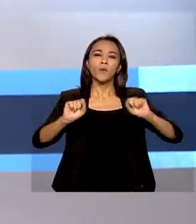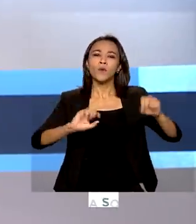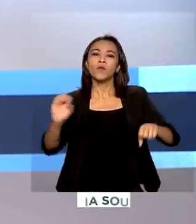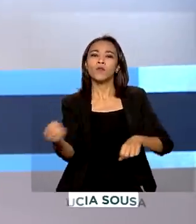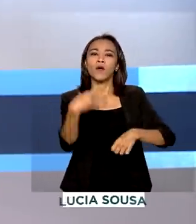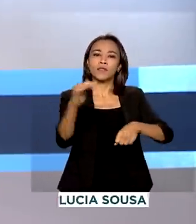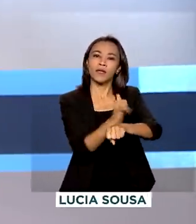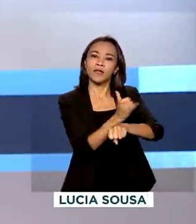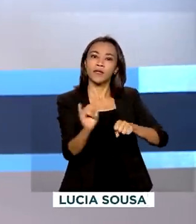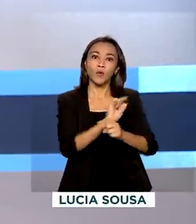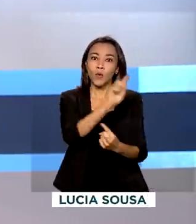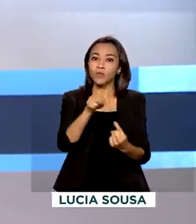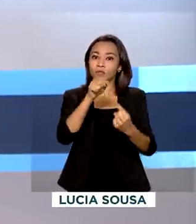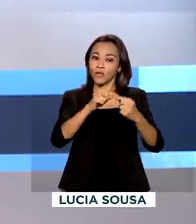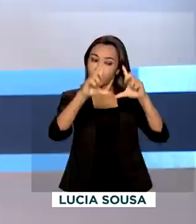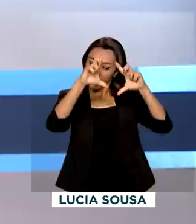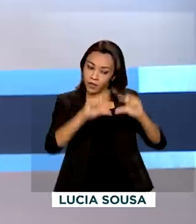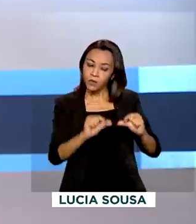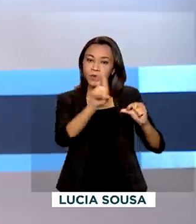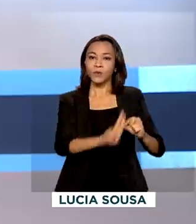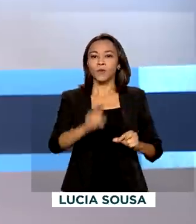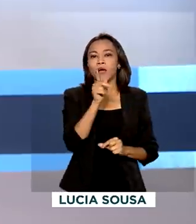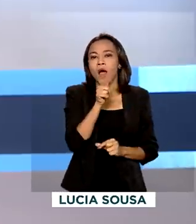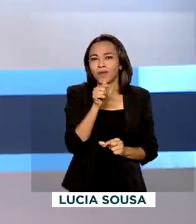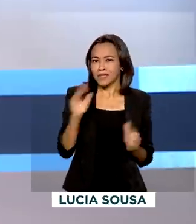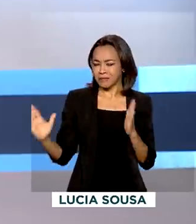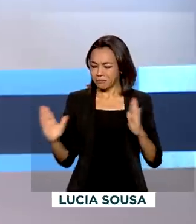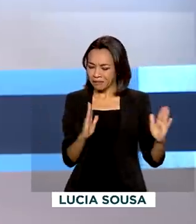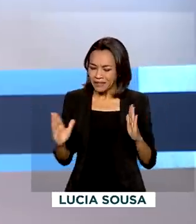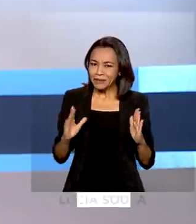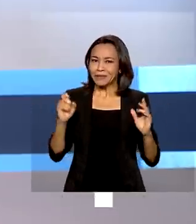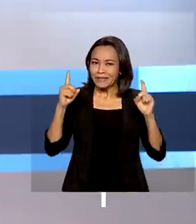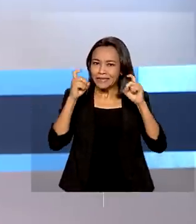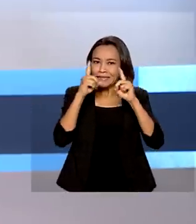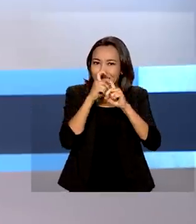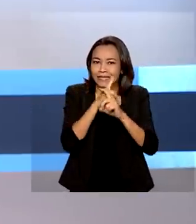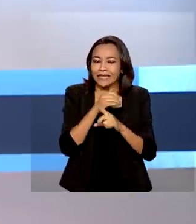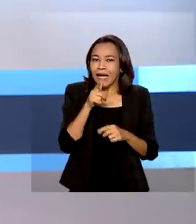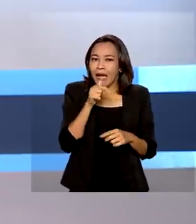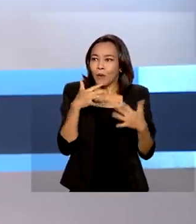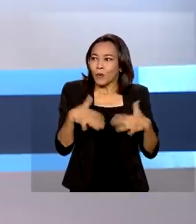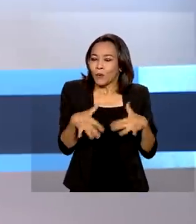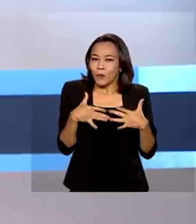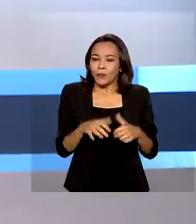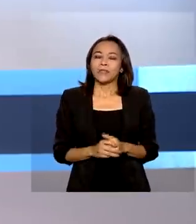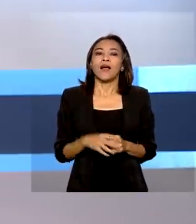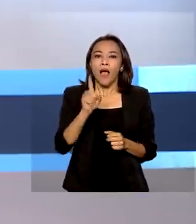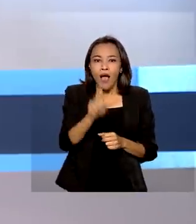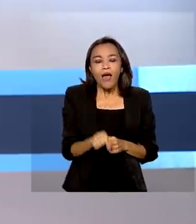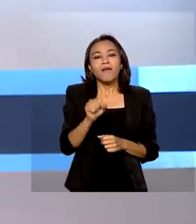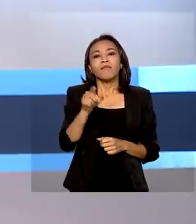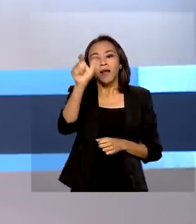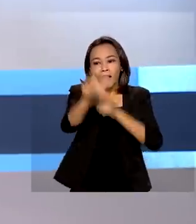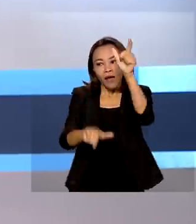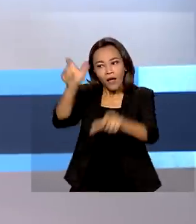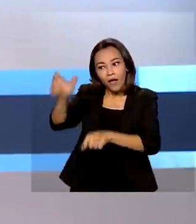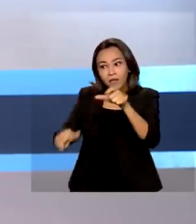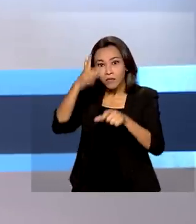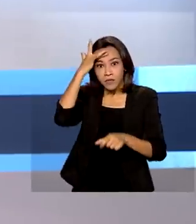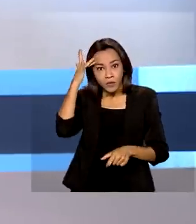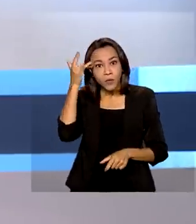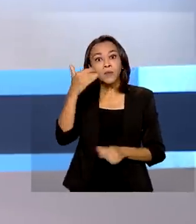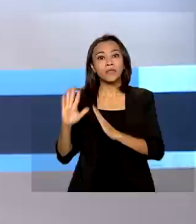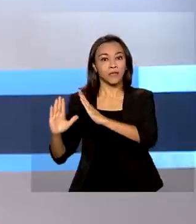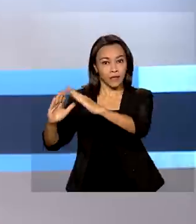reduzir o consumo de energia elétrica neste momento de crise hídrica. As iniciativas são para os consumidores comuns, como